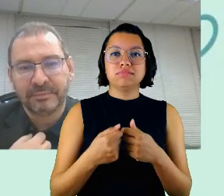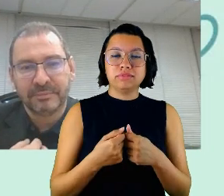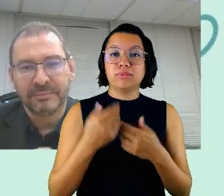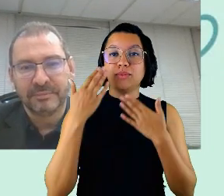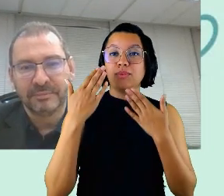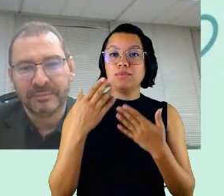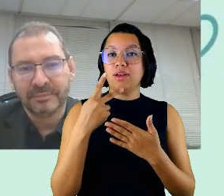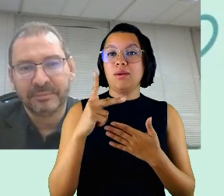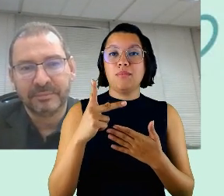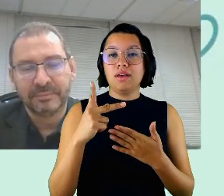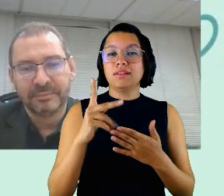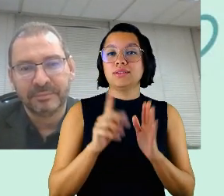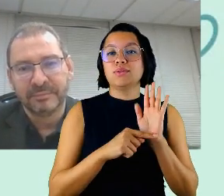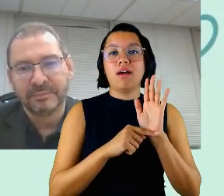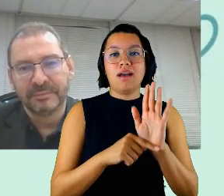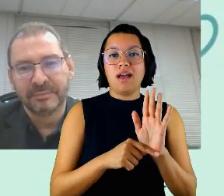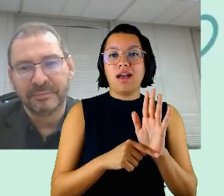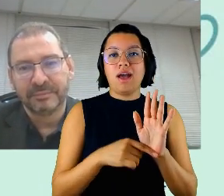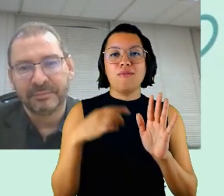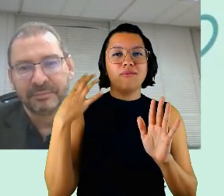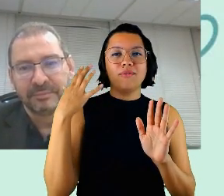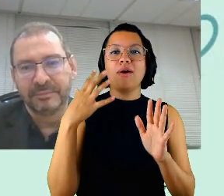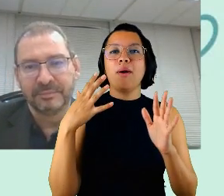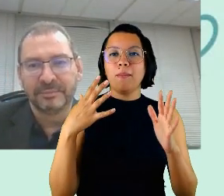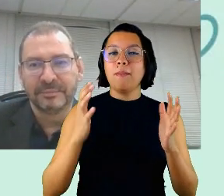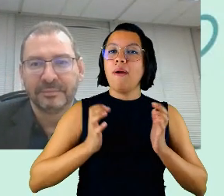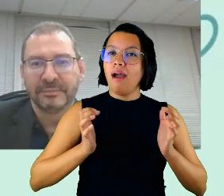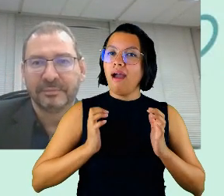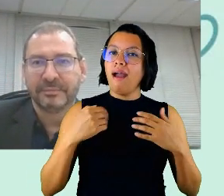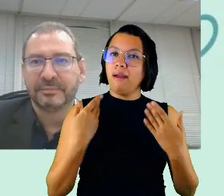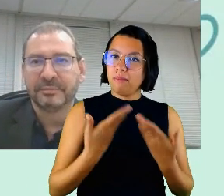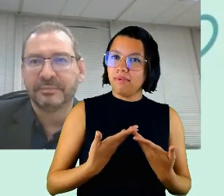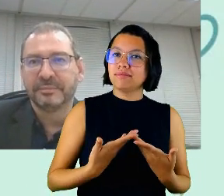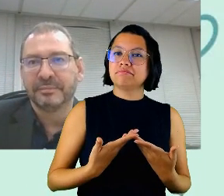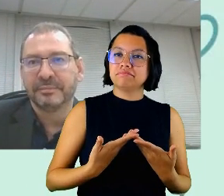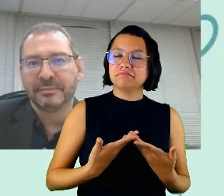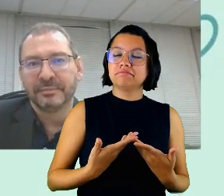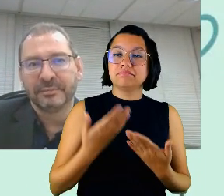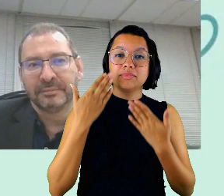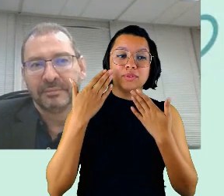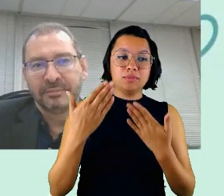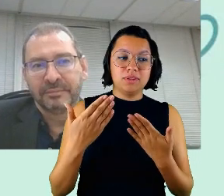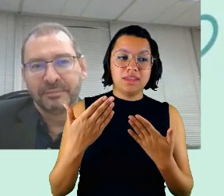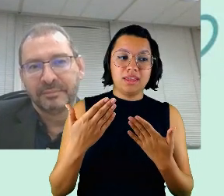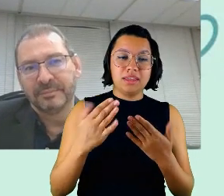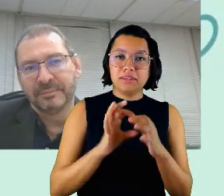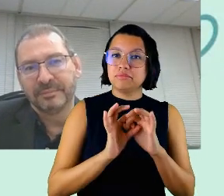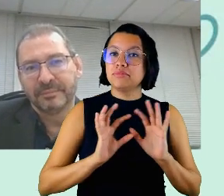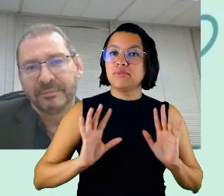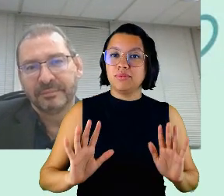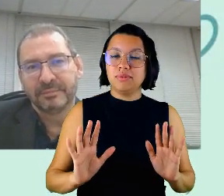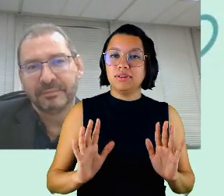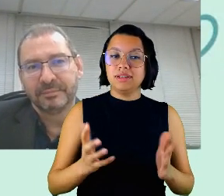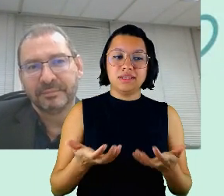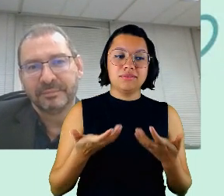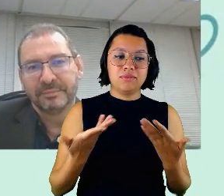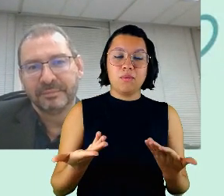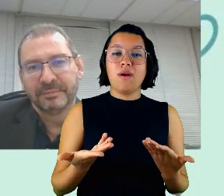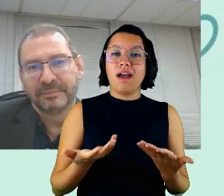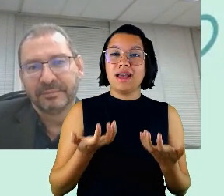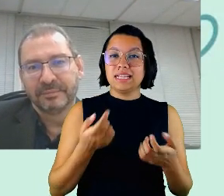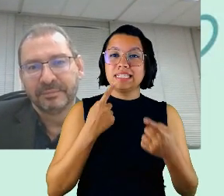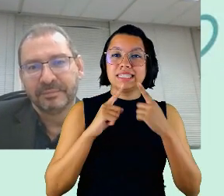contribuição foi bastante rica para nós muito obrigada estou à disposição quando precisarem discutir o tema